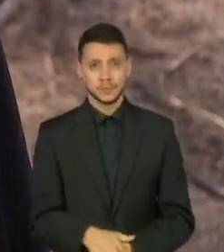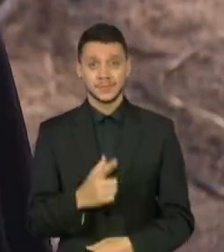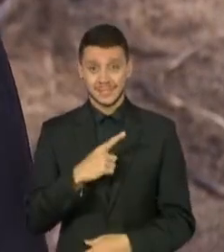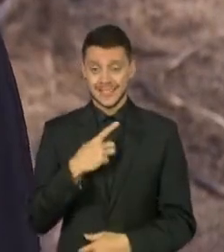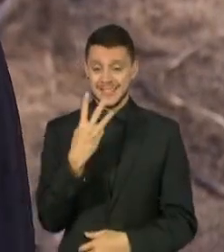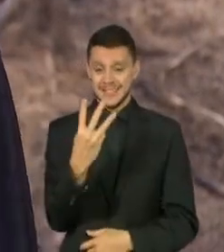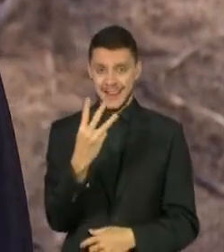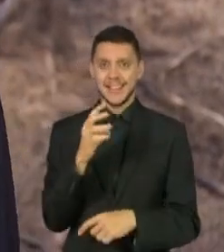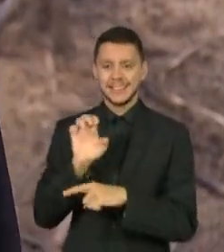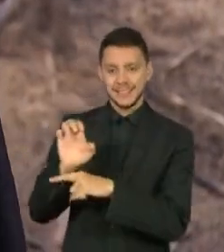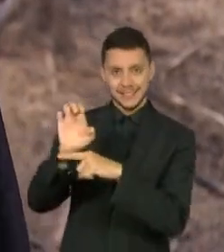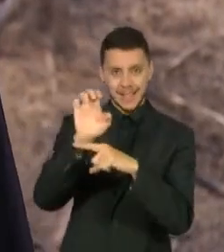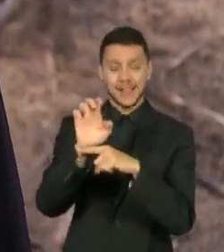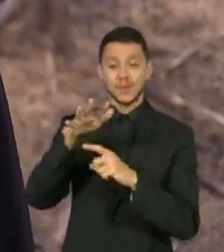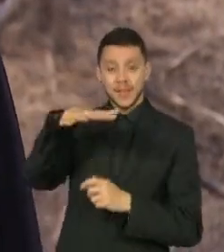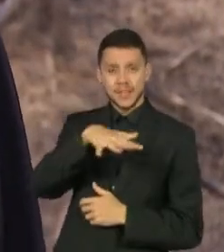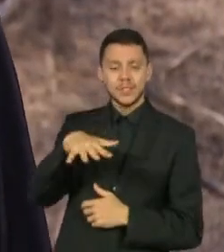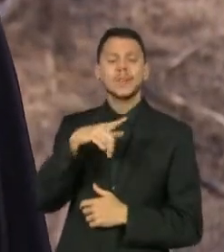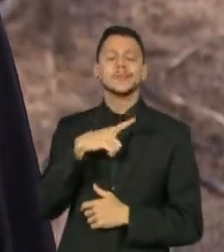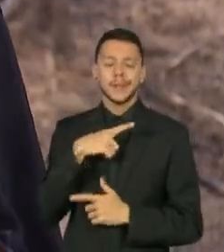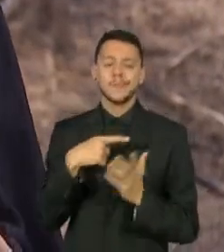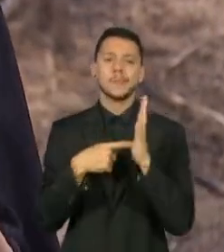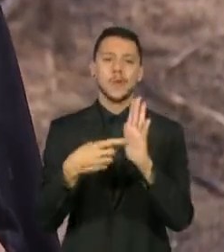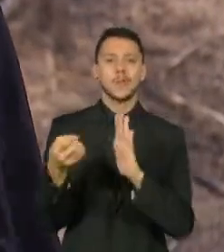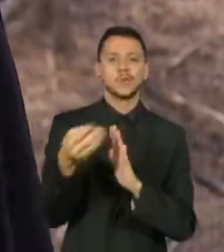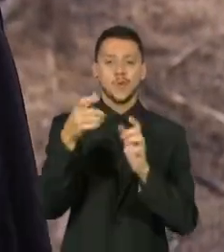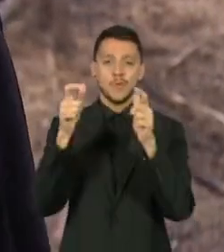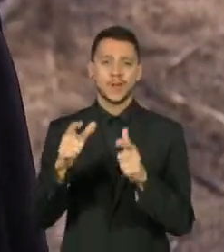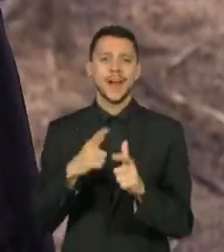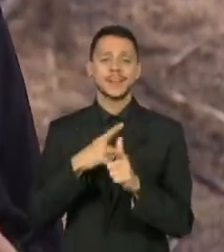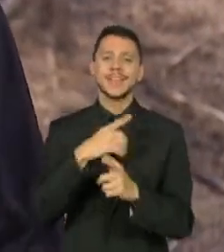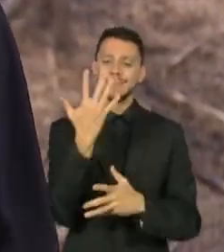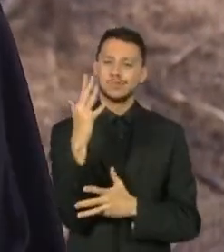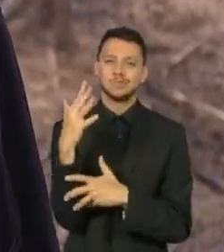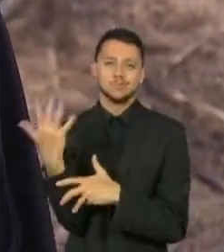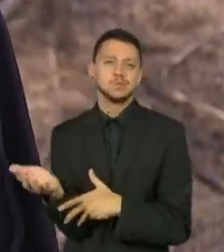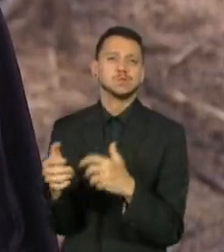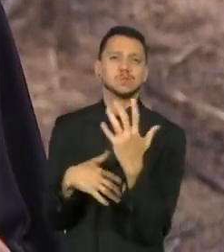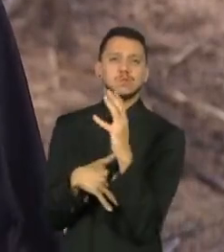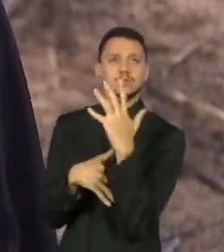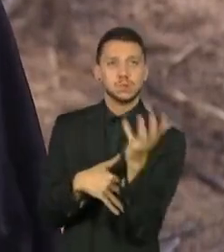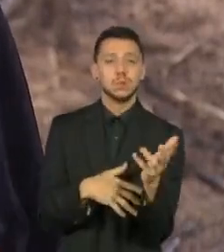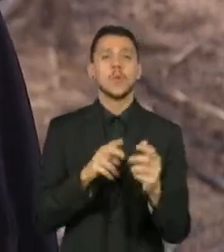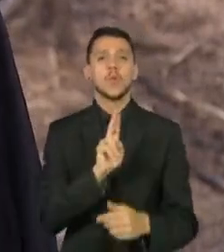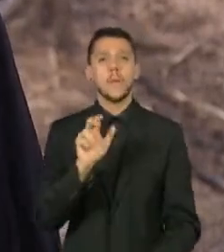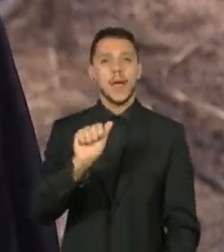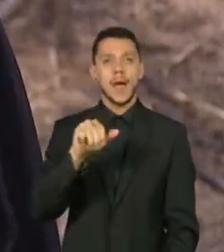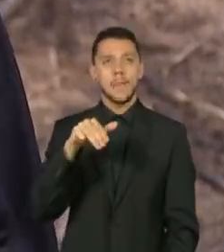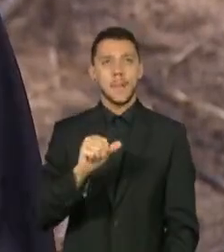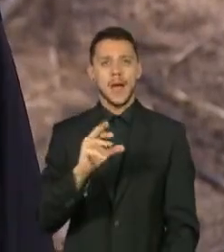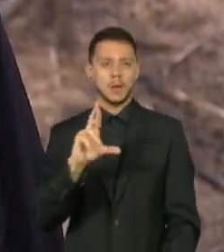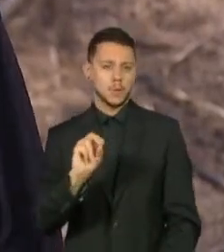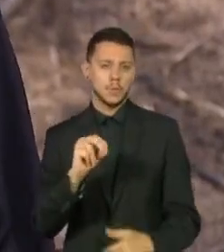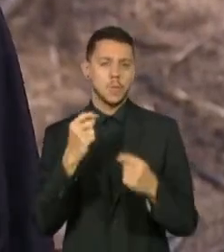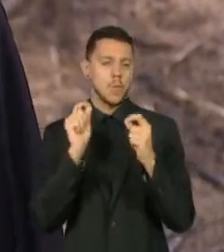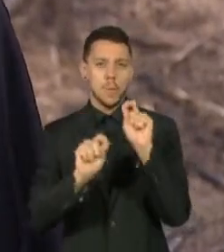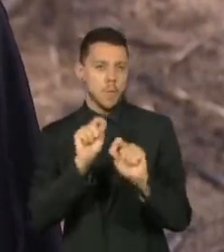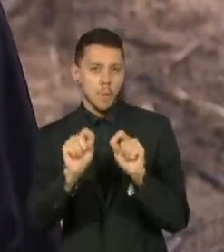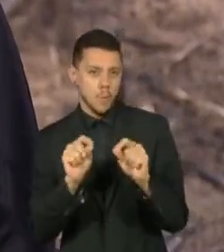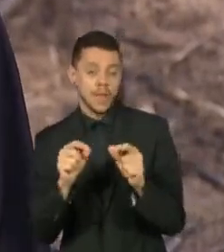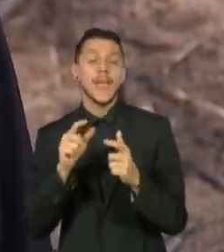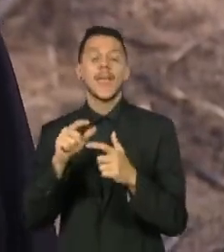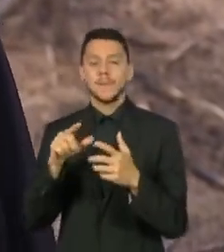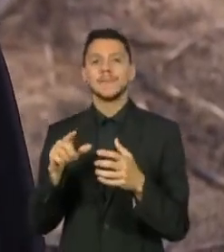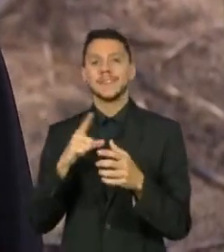tornando conhecida como um novo polo de desmatamento e já tem até nome, a MACRO, a união das siglas de Amazonas,